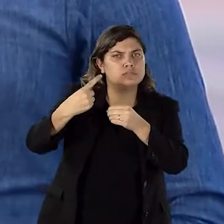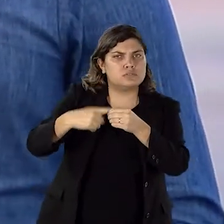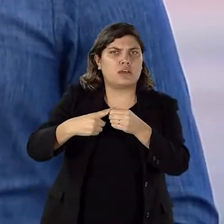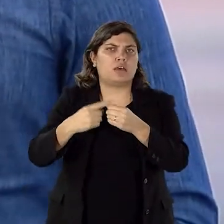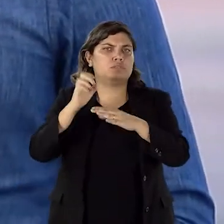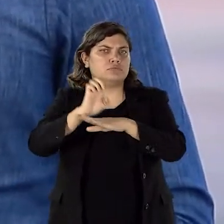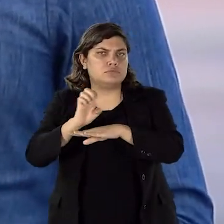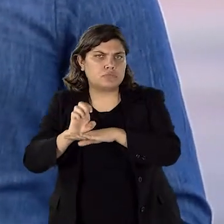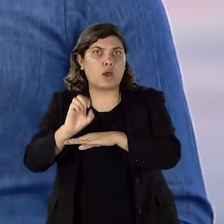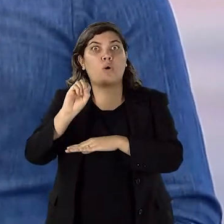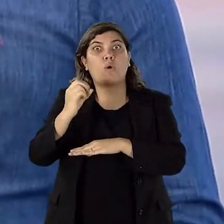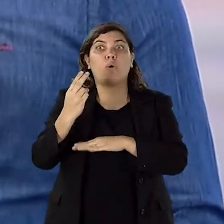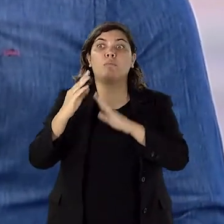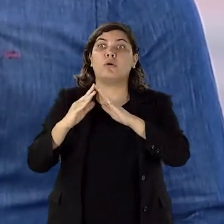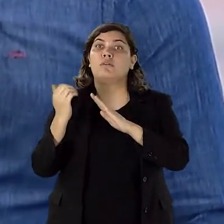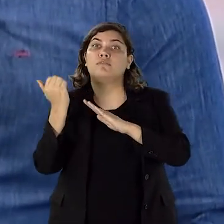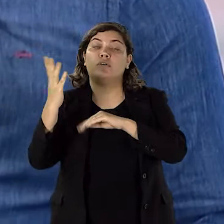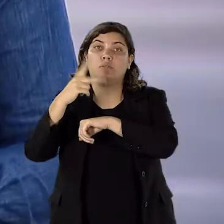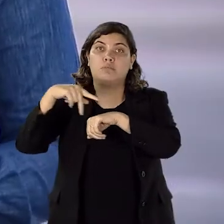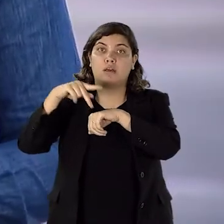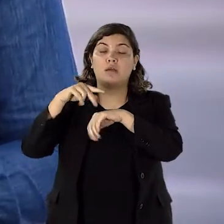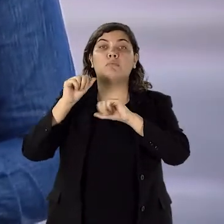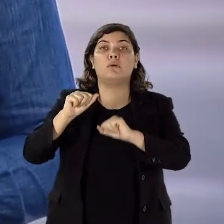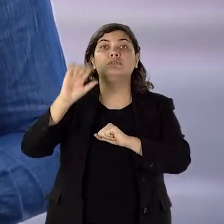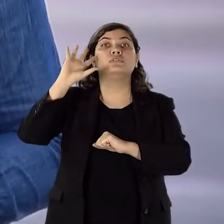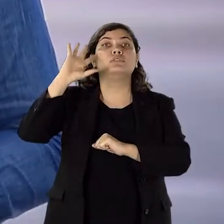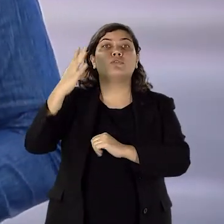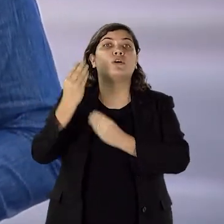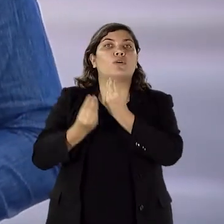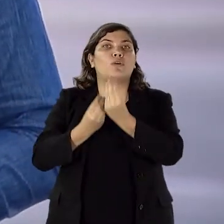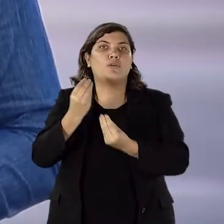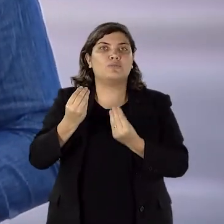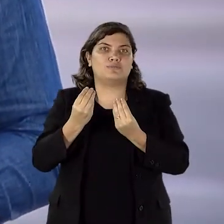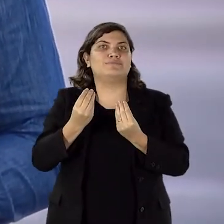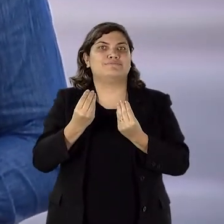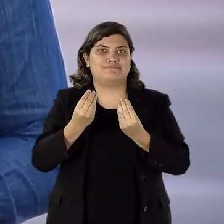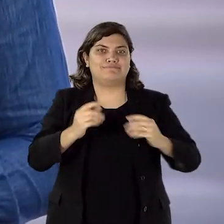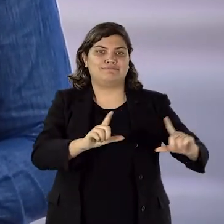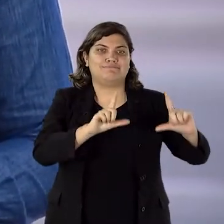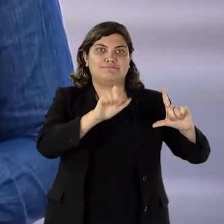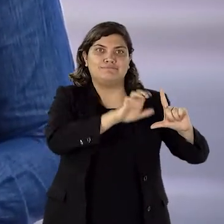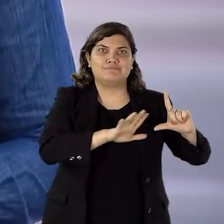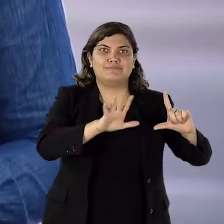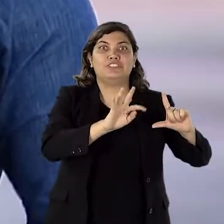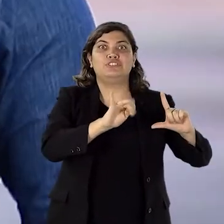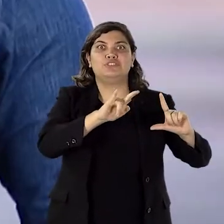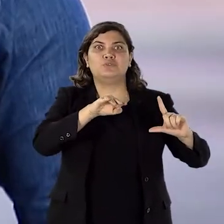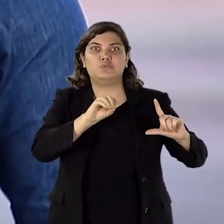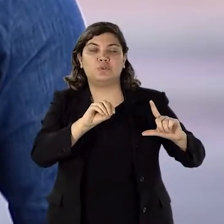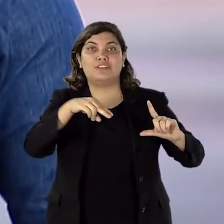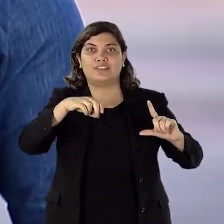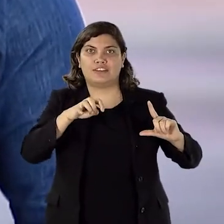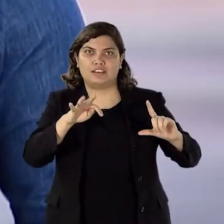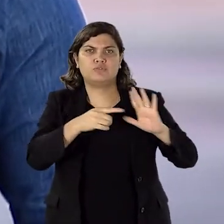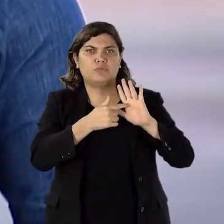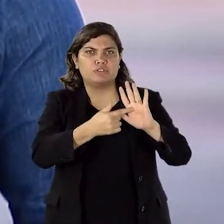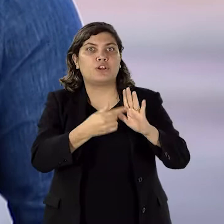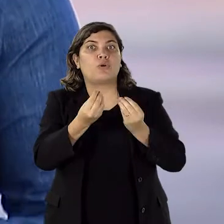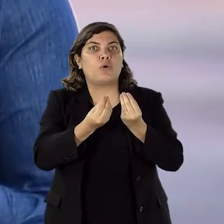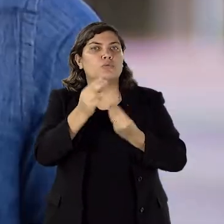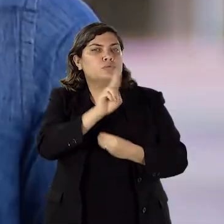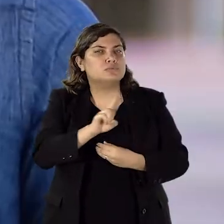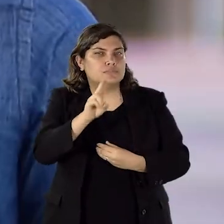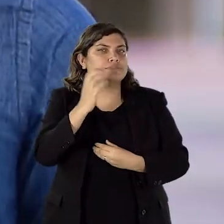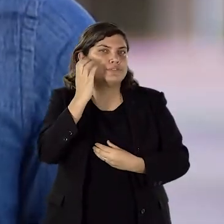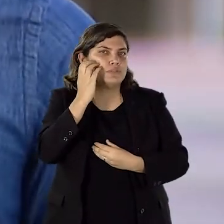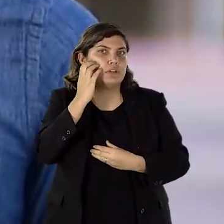cidade, de estado, ou até está morando fora do país, pode resolver isso pela ferramenta Título Net. Eu vou mostrar para vocês como fazer